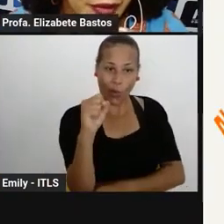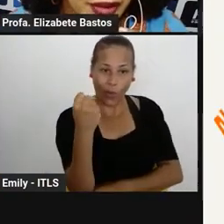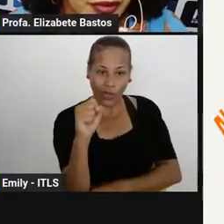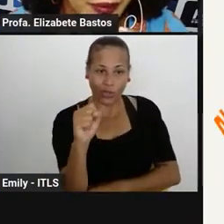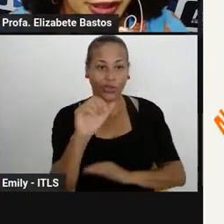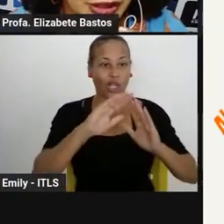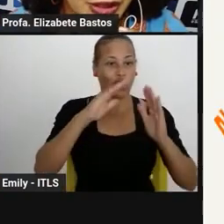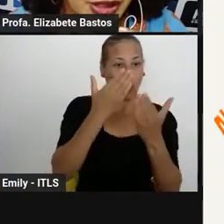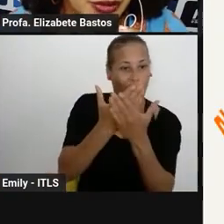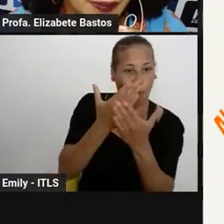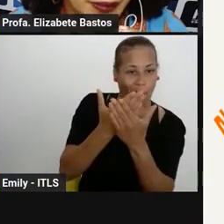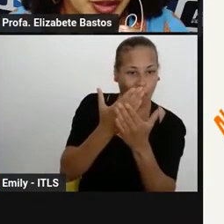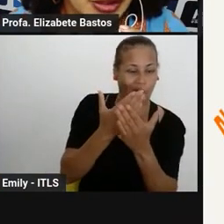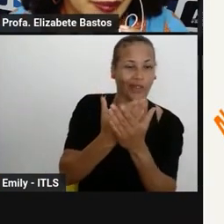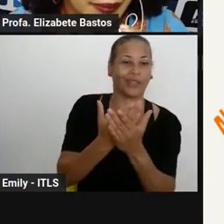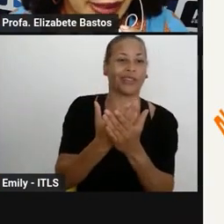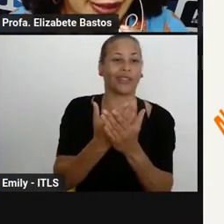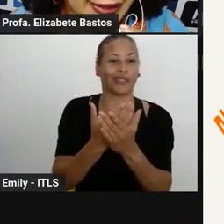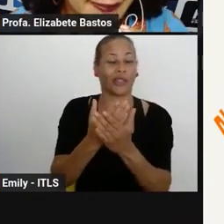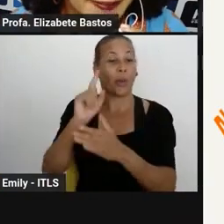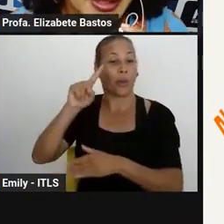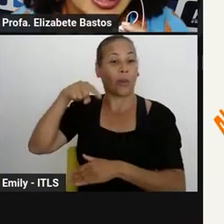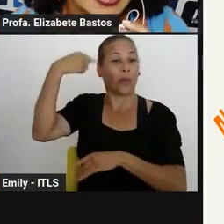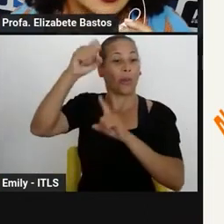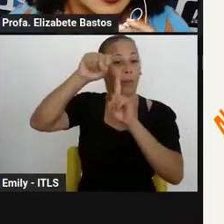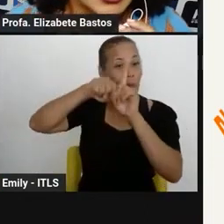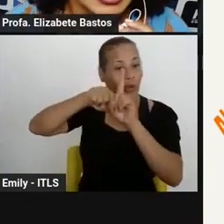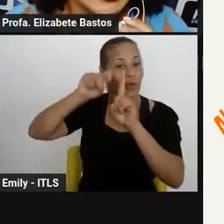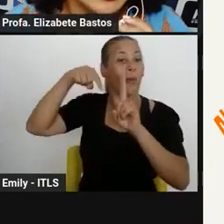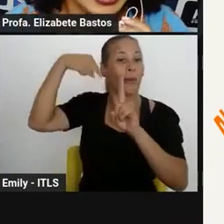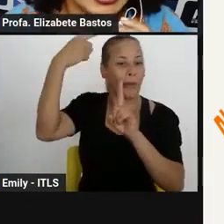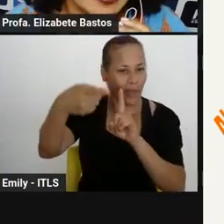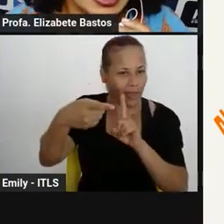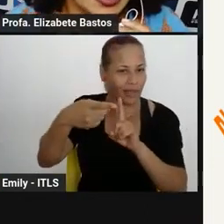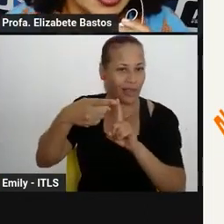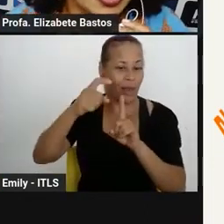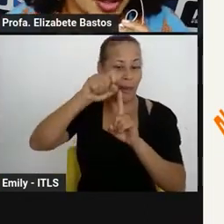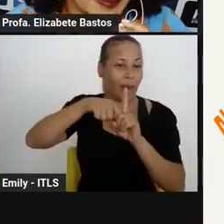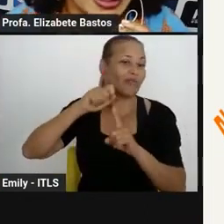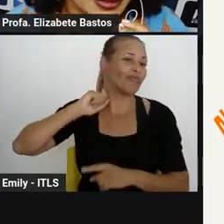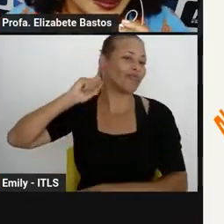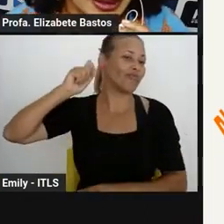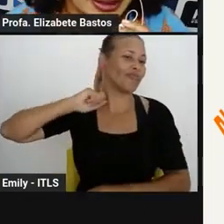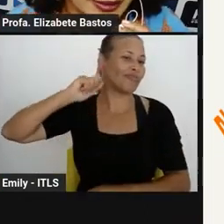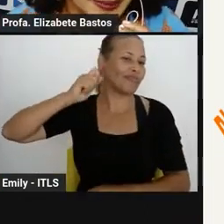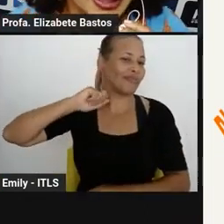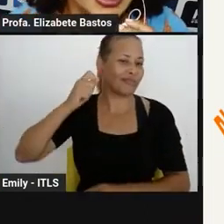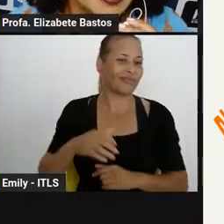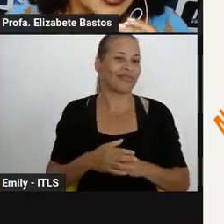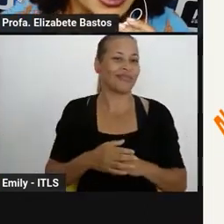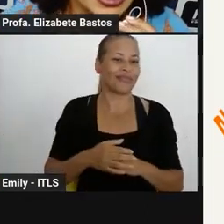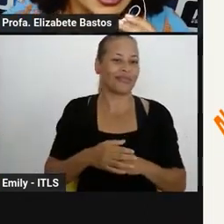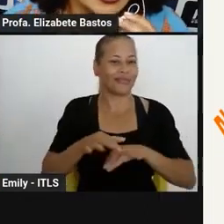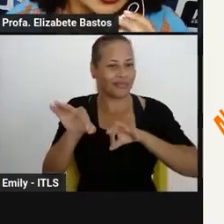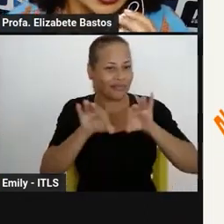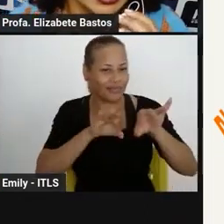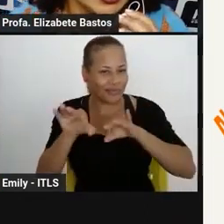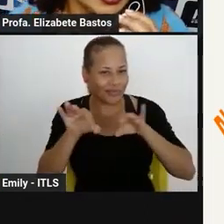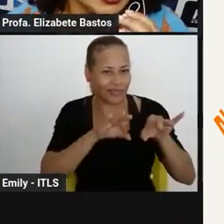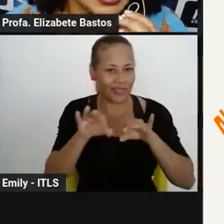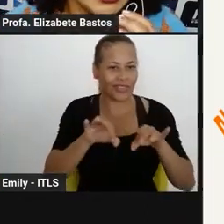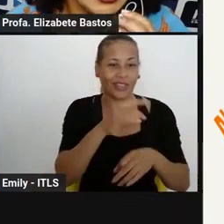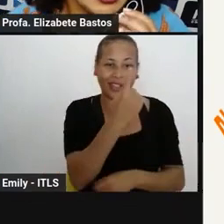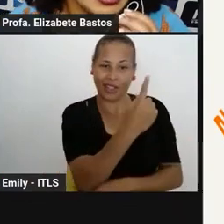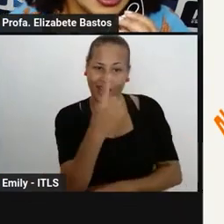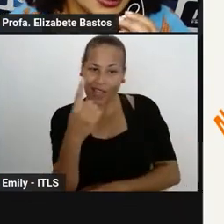provavelmente no próximo mês, vocês receberão informes sobre isso para receber o selo Escola